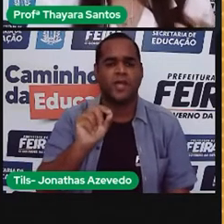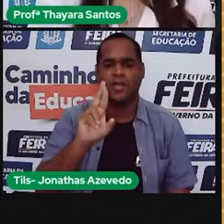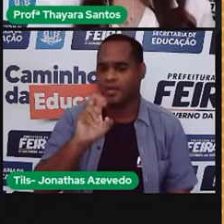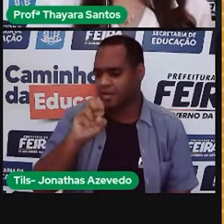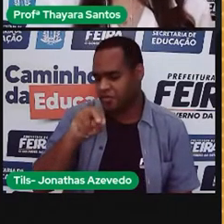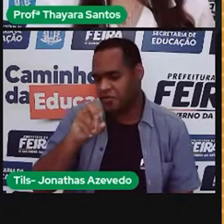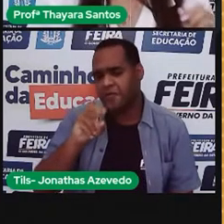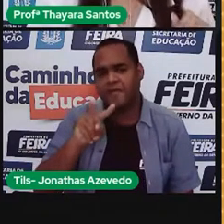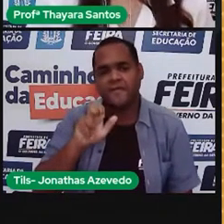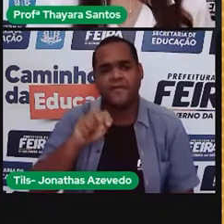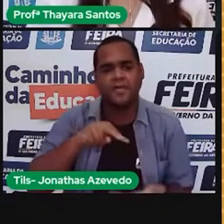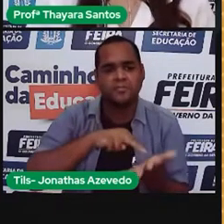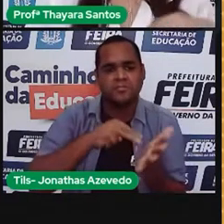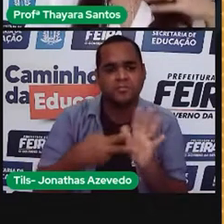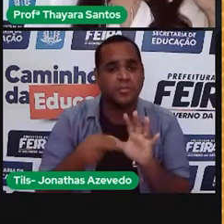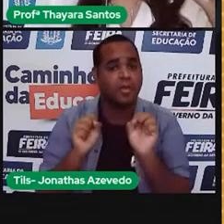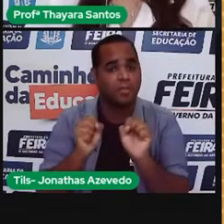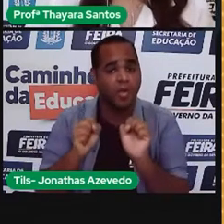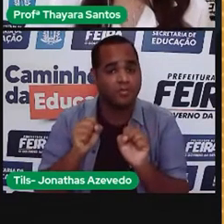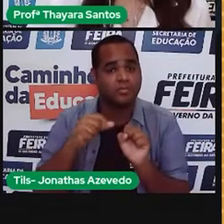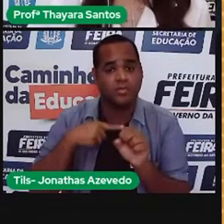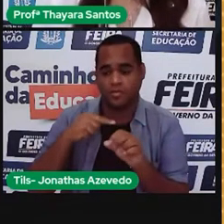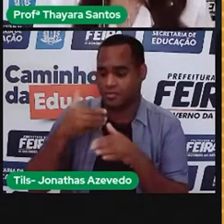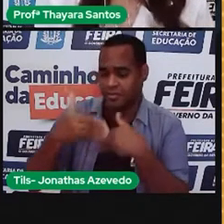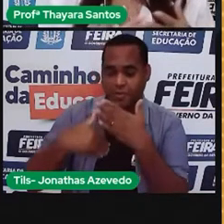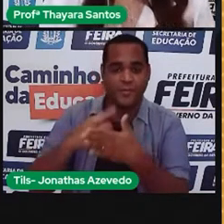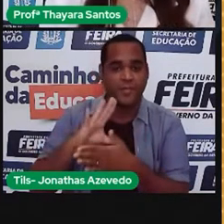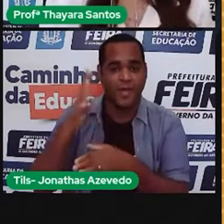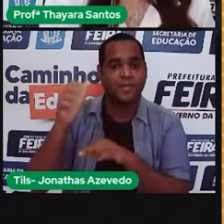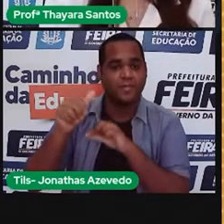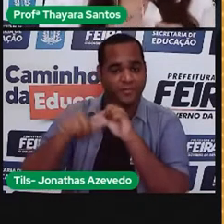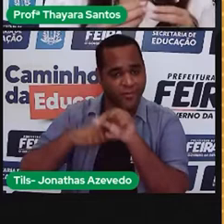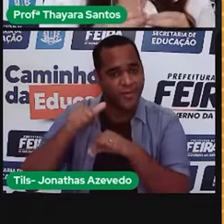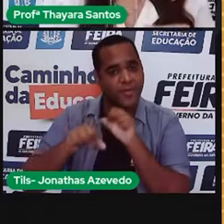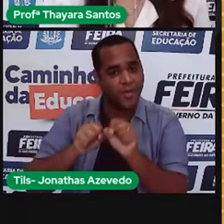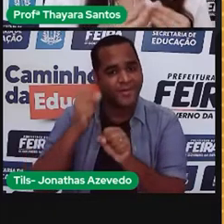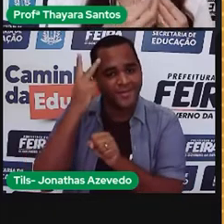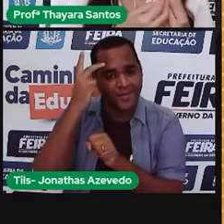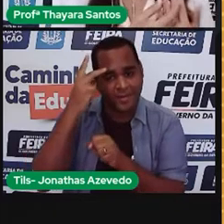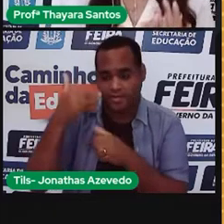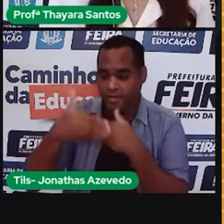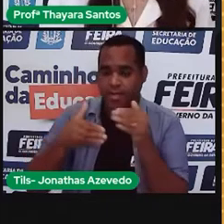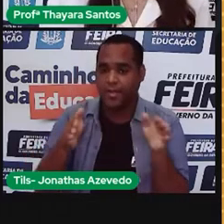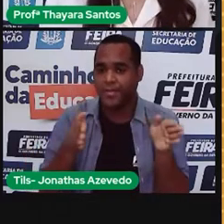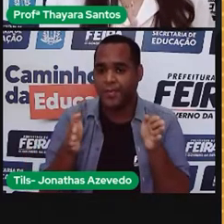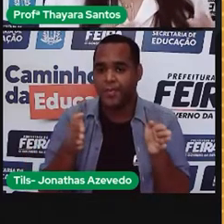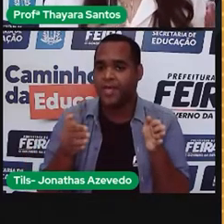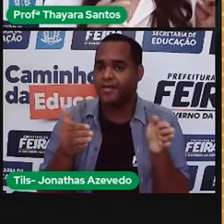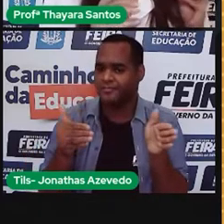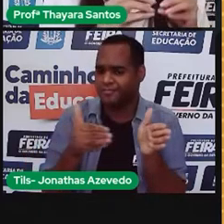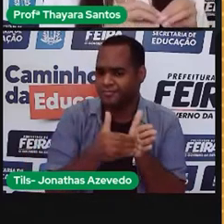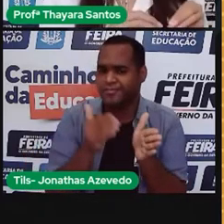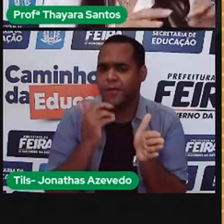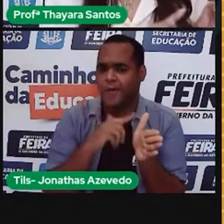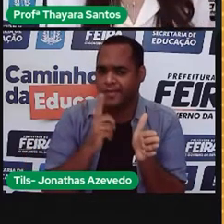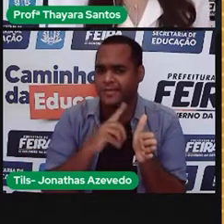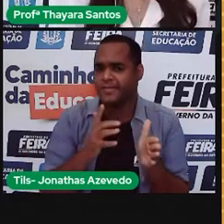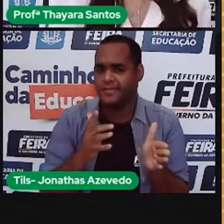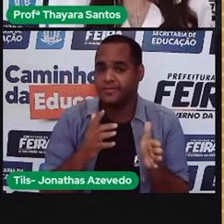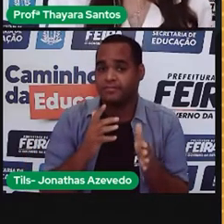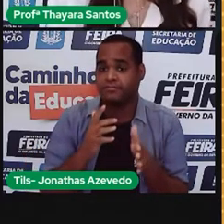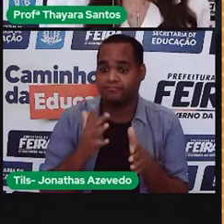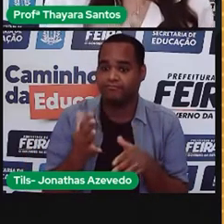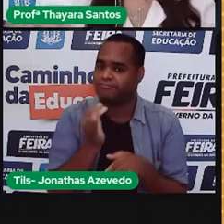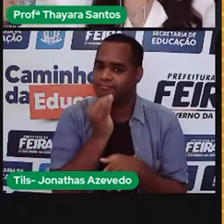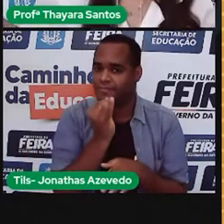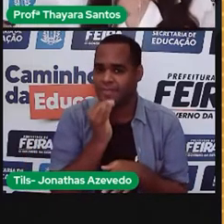chama de renováveis são aquelas que podem ser repostas naturalmente em um curto período de tempo. Quer dizer que se eu gastar